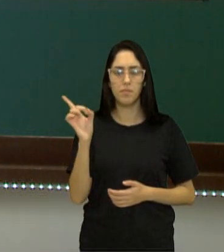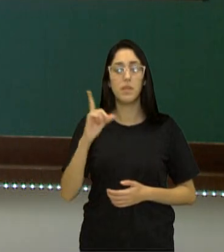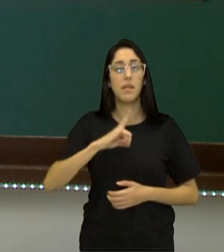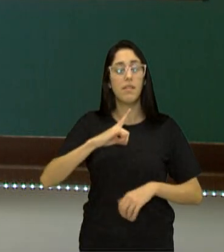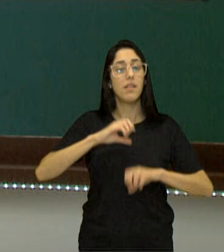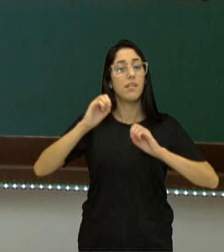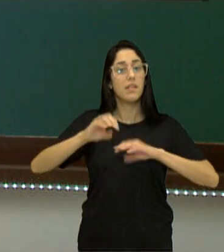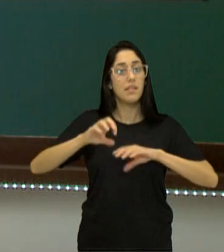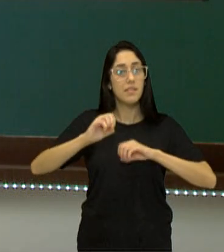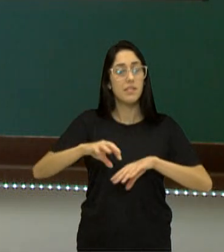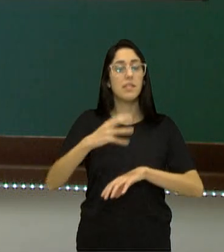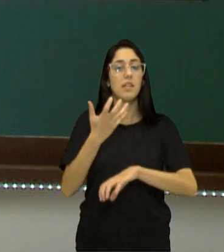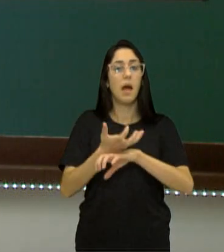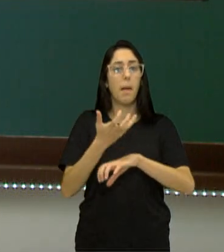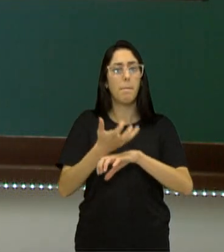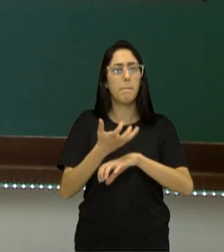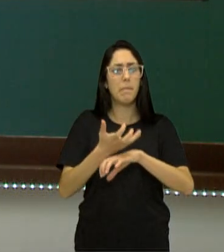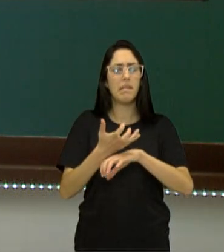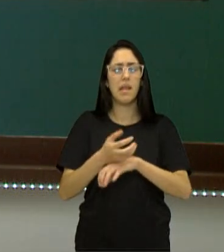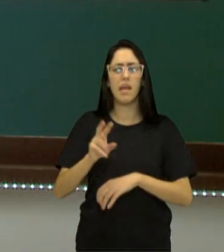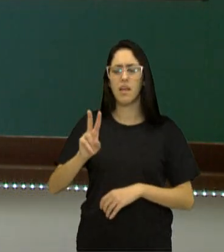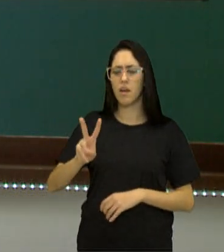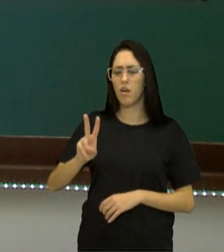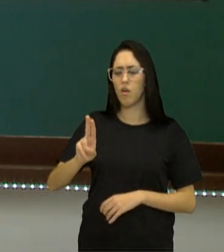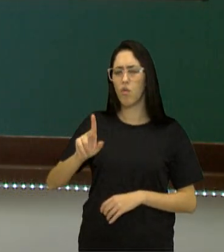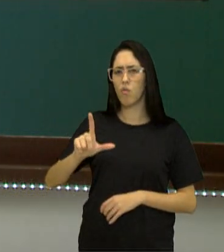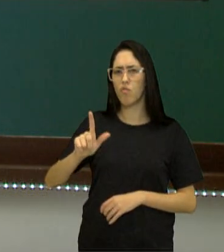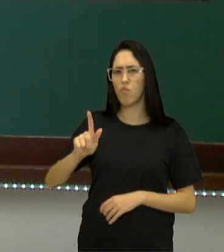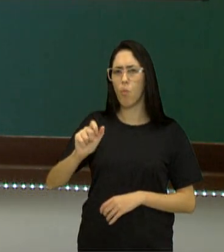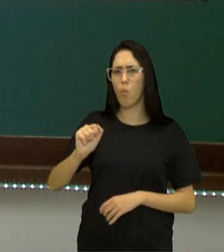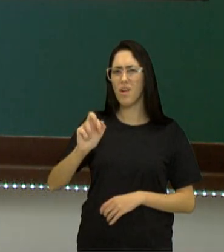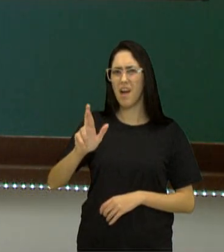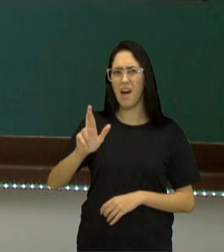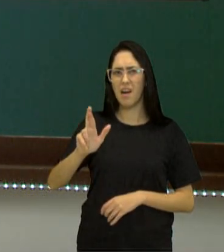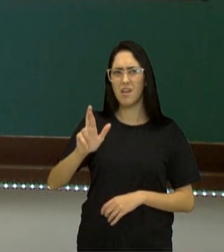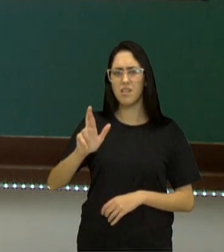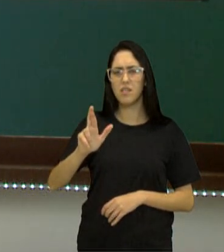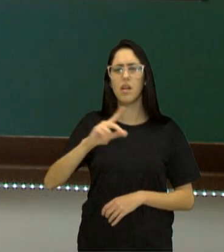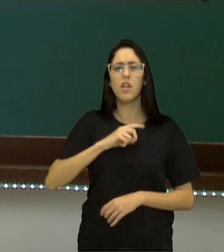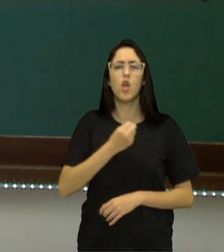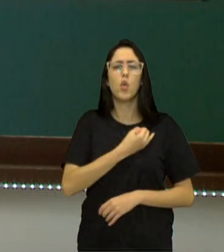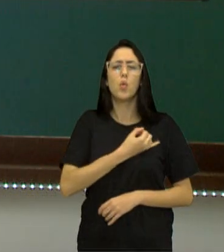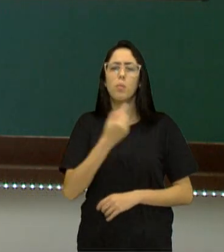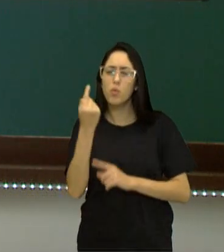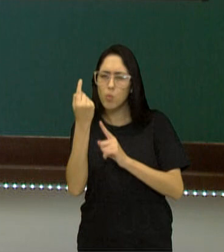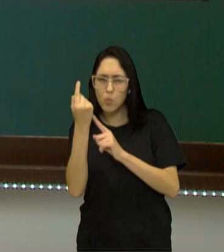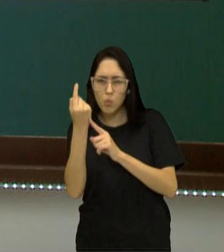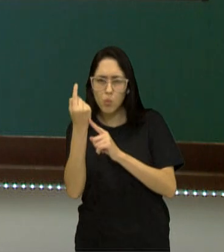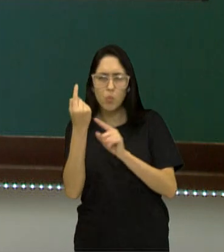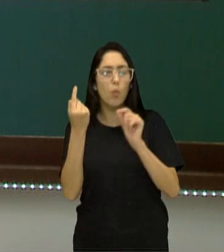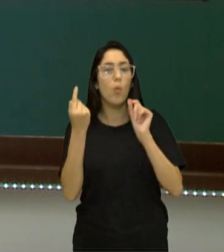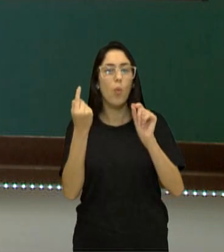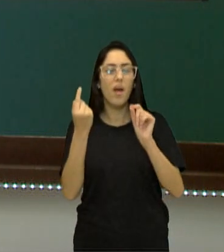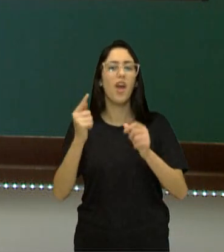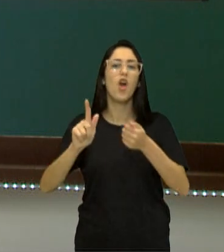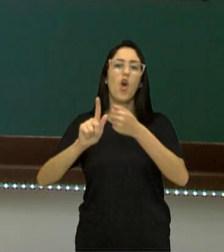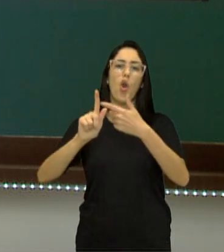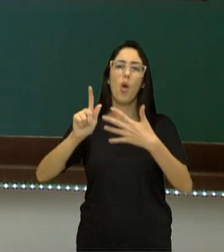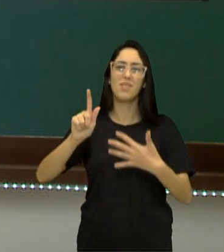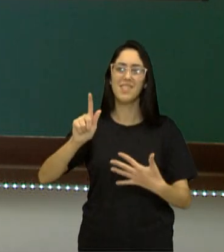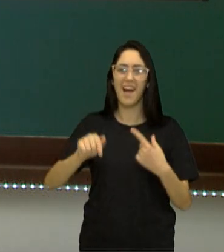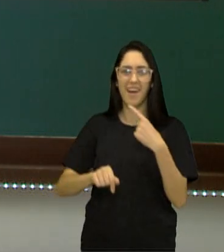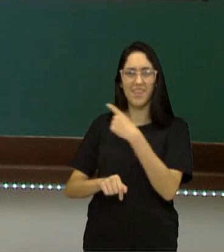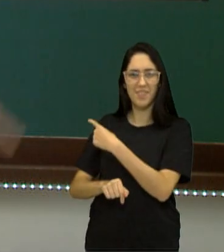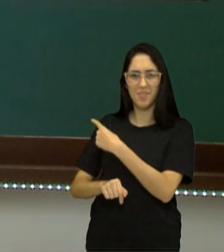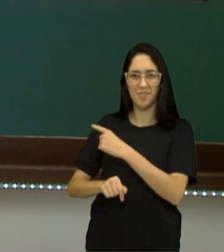matérias pouco, vulgares. Aqui tem um um. O que é este um? Ele vai para o glossário, que